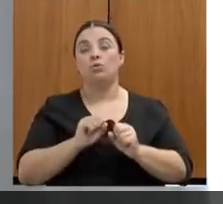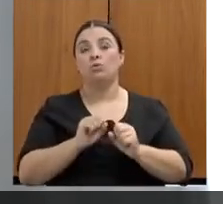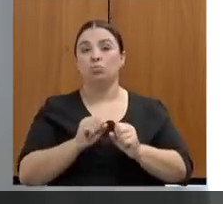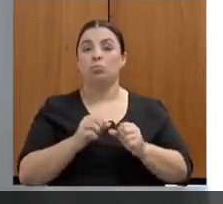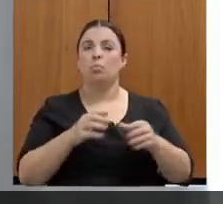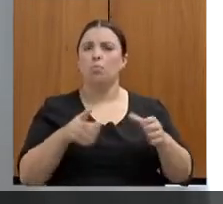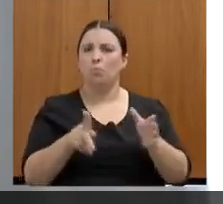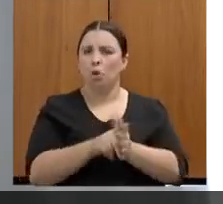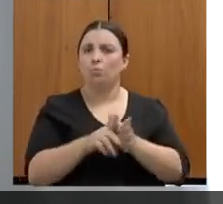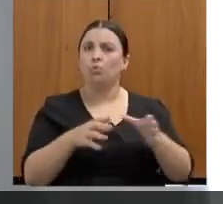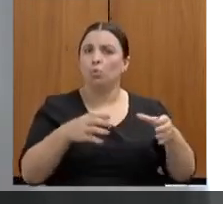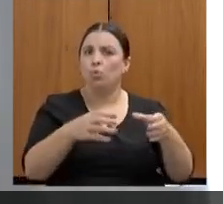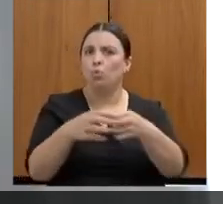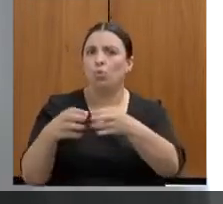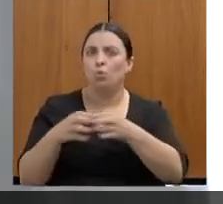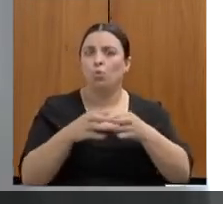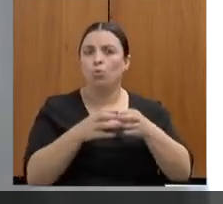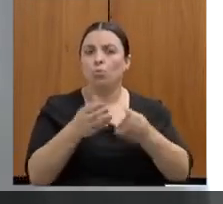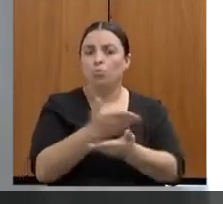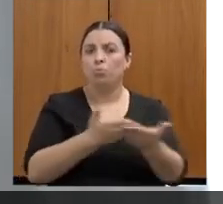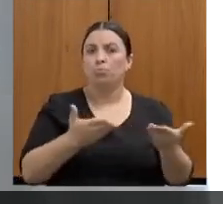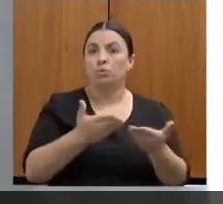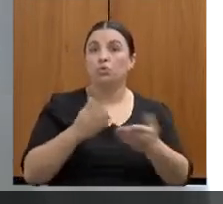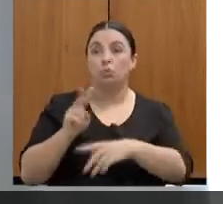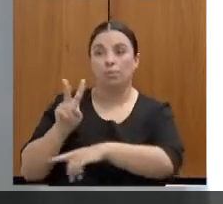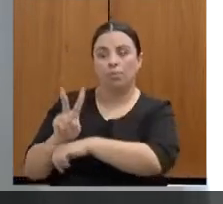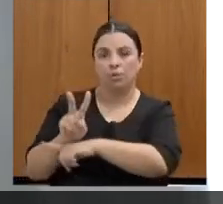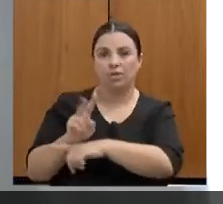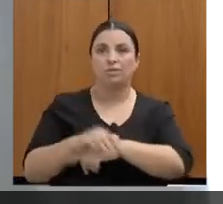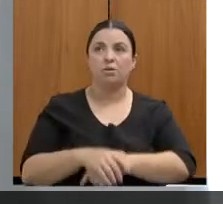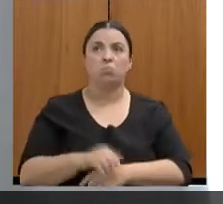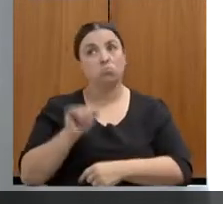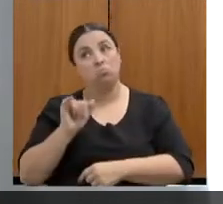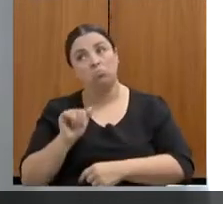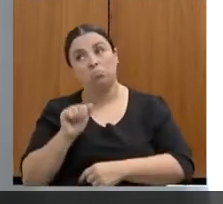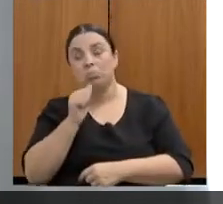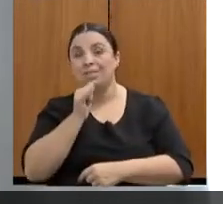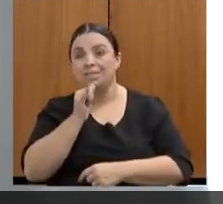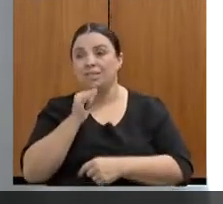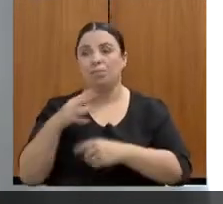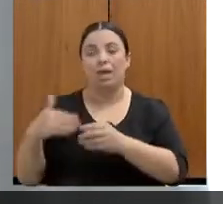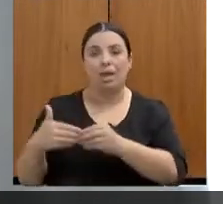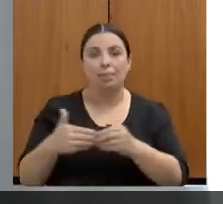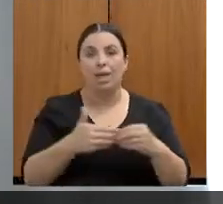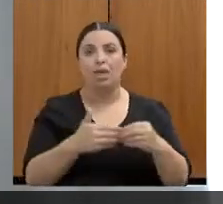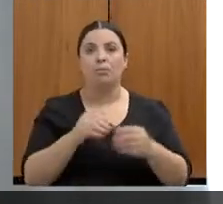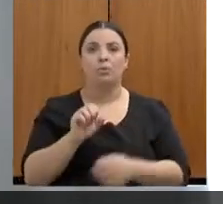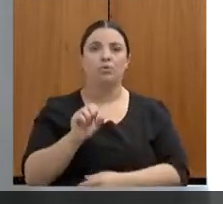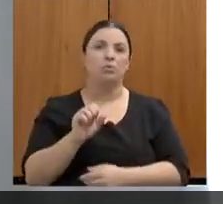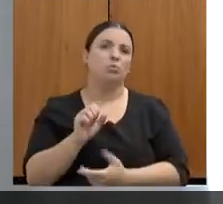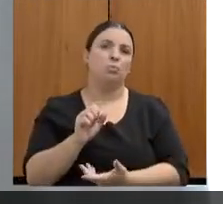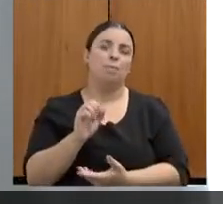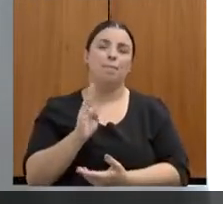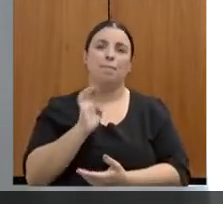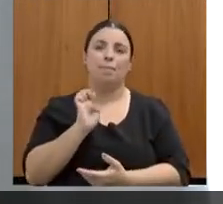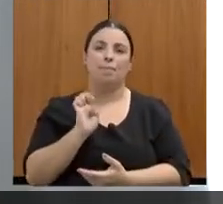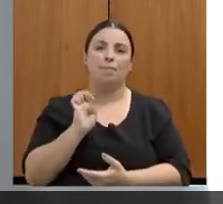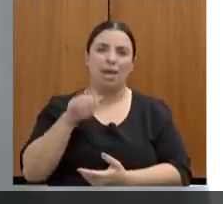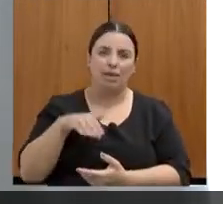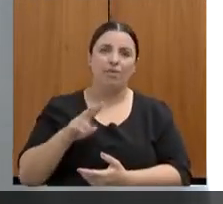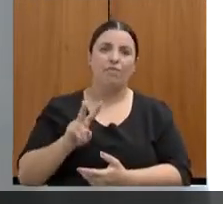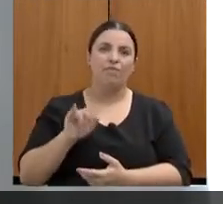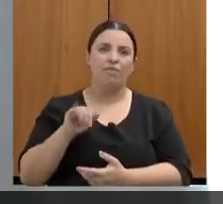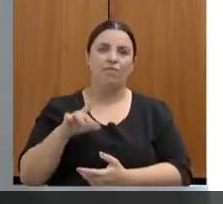necessário um encaminhamento para CERN, para o Bem-vinda, ou para outro órgão da rede de proteção, um